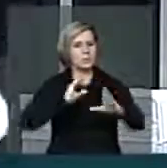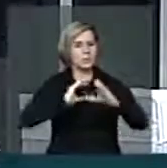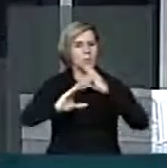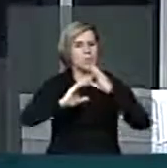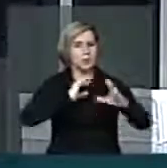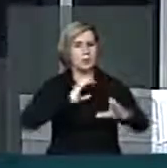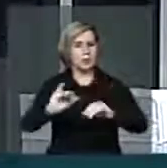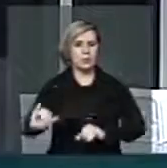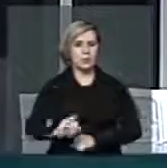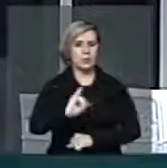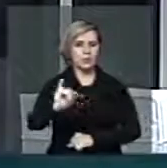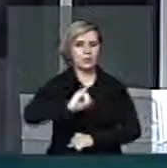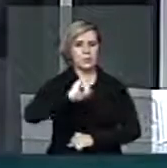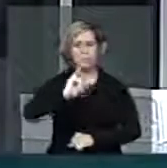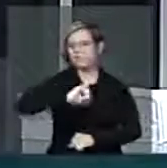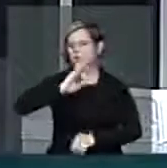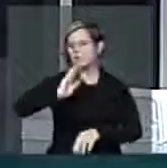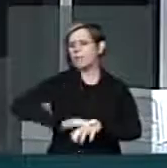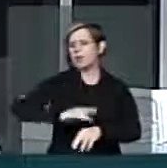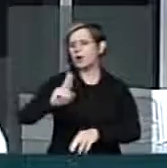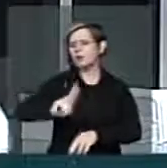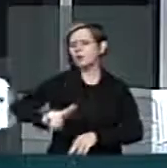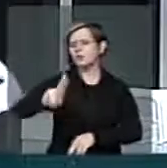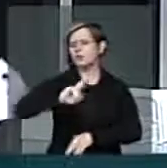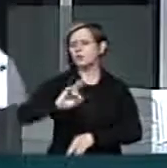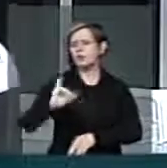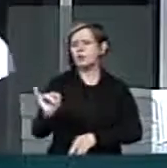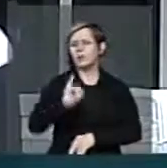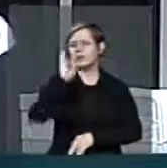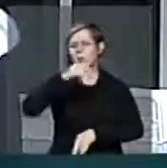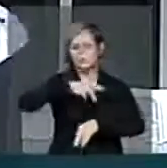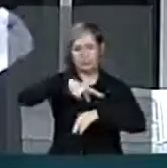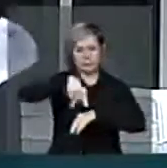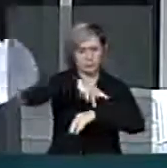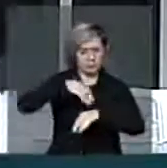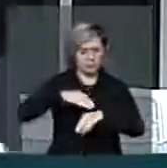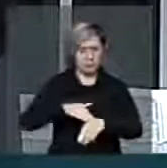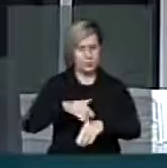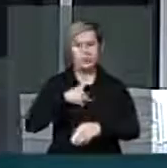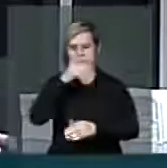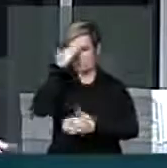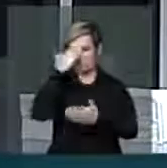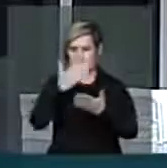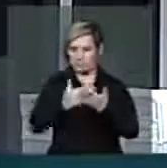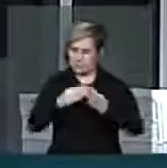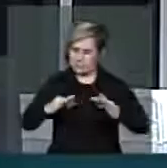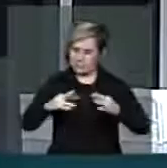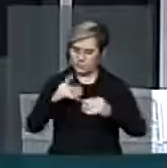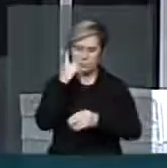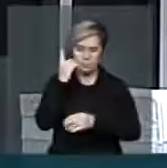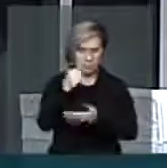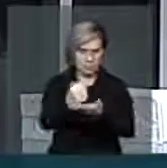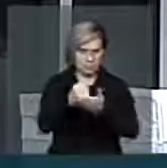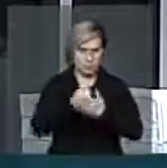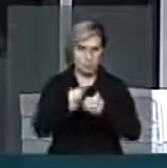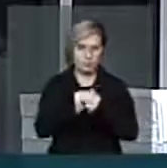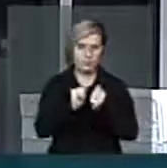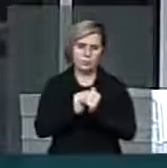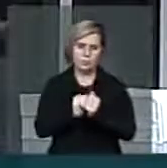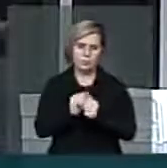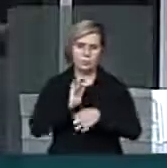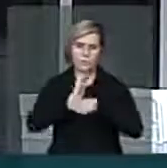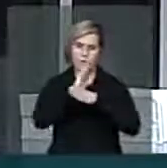dos mais utilizados e importantes do nosso país. Tenho fé que os nossos colegas do parlamento vão nos ajudar